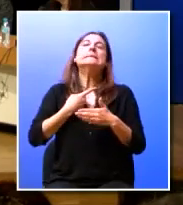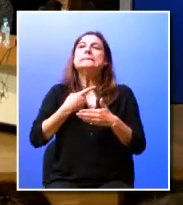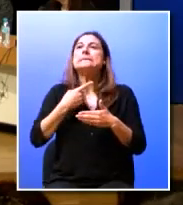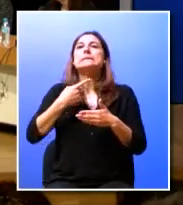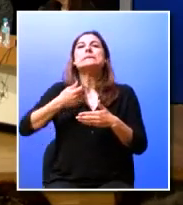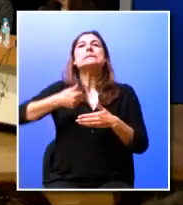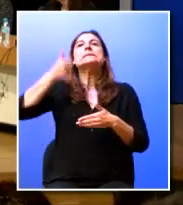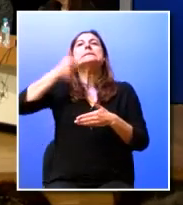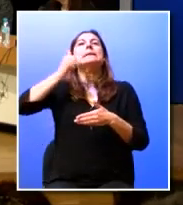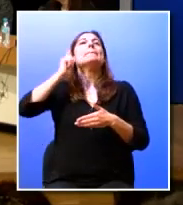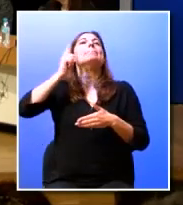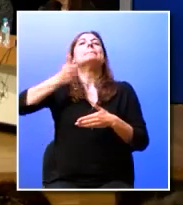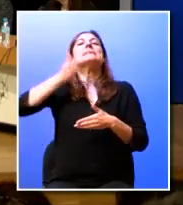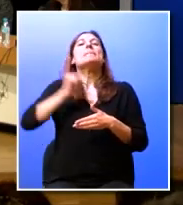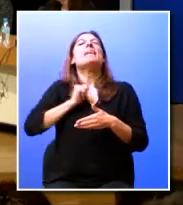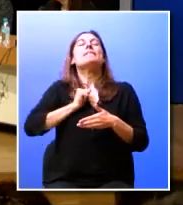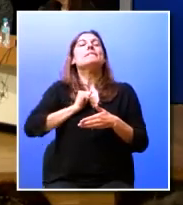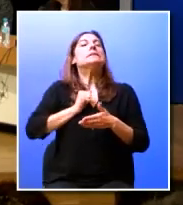principal arma